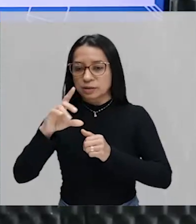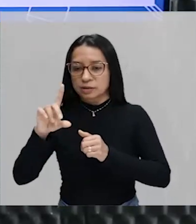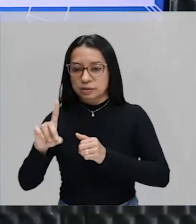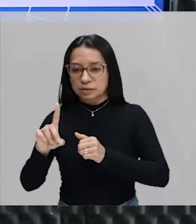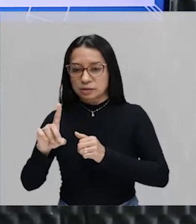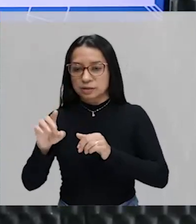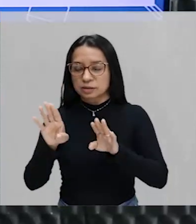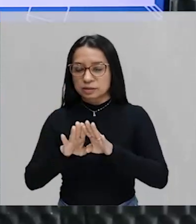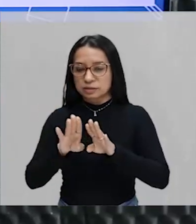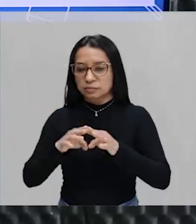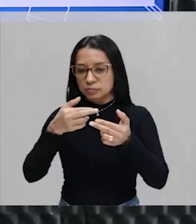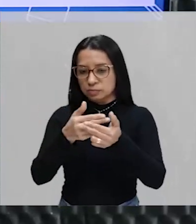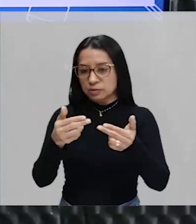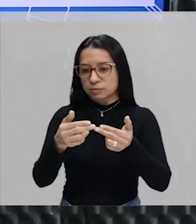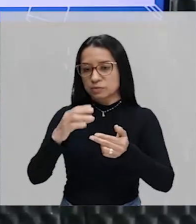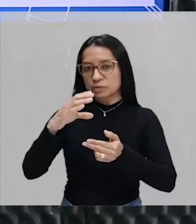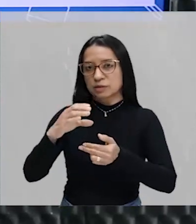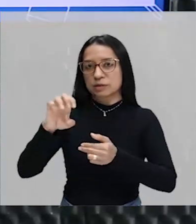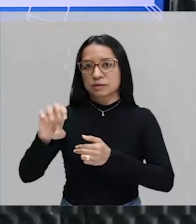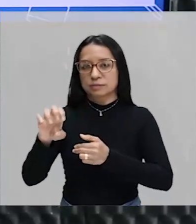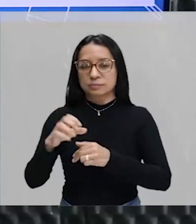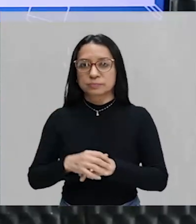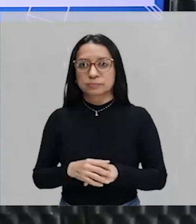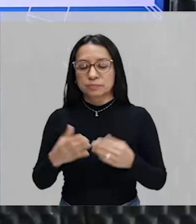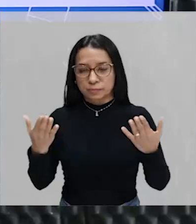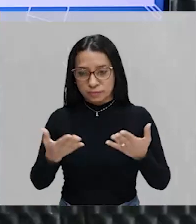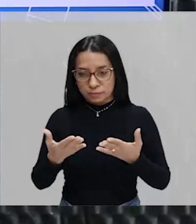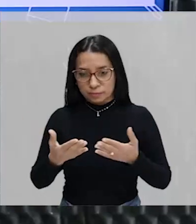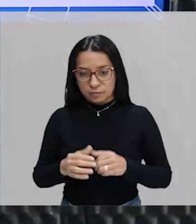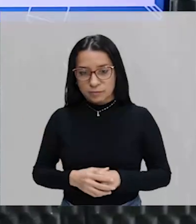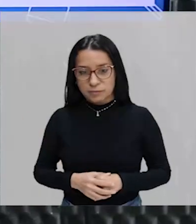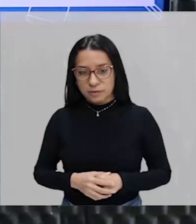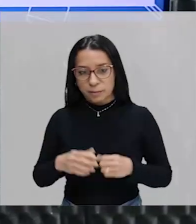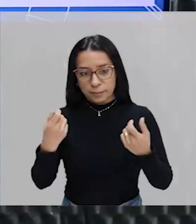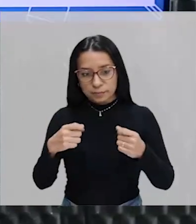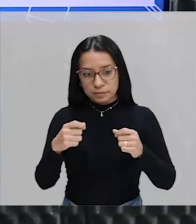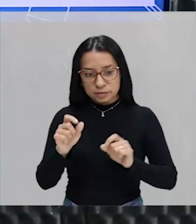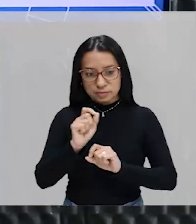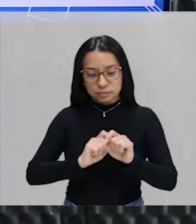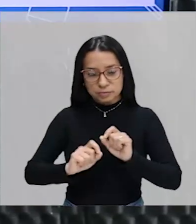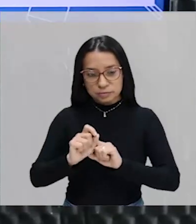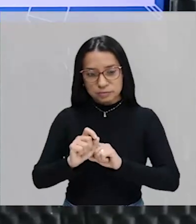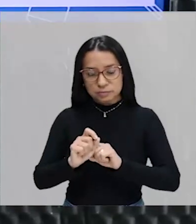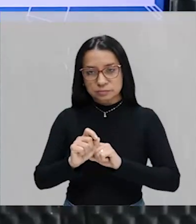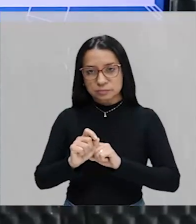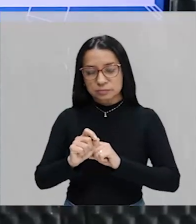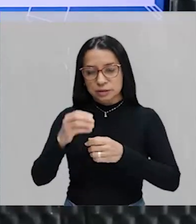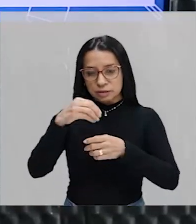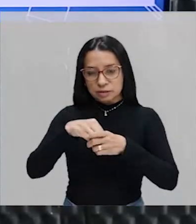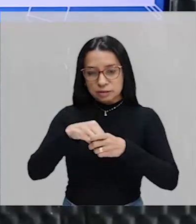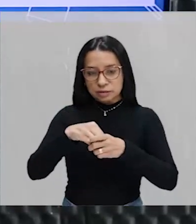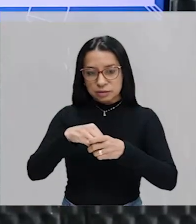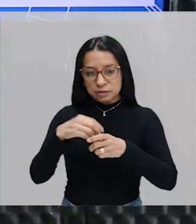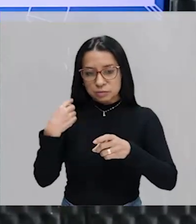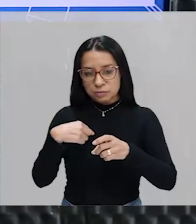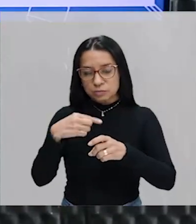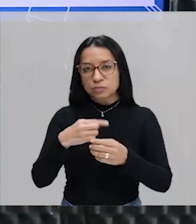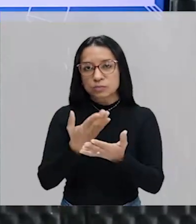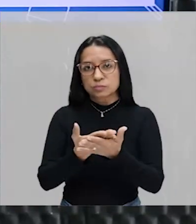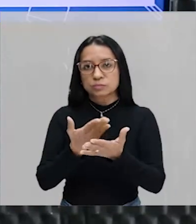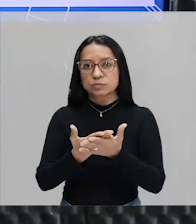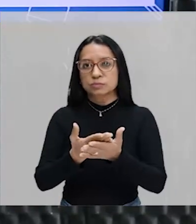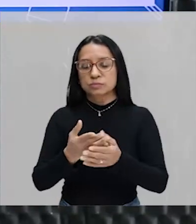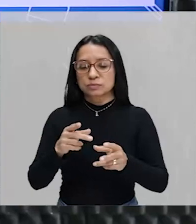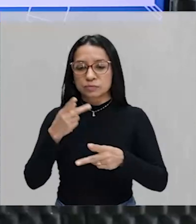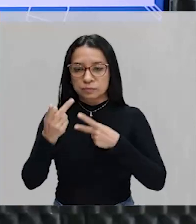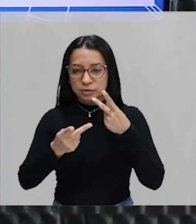tá? Formado pelos elementos C e E. E agora? Agora nós precisamos, né, dentro do nosso estudo, nós